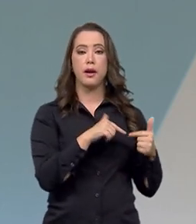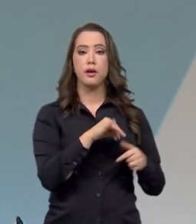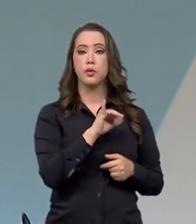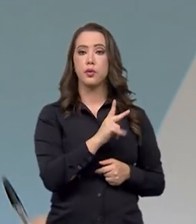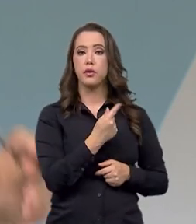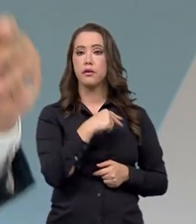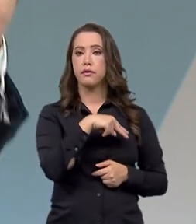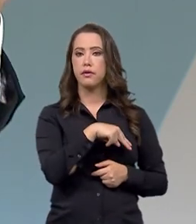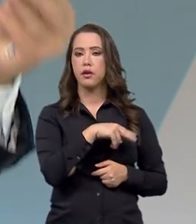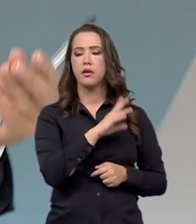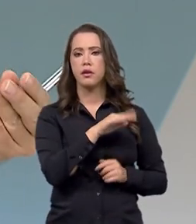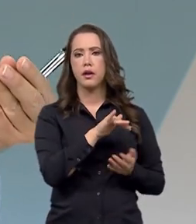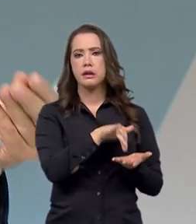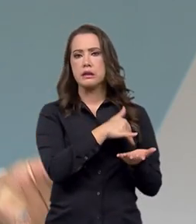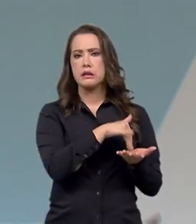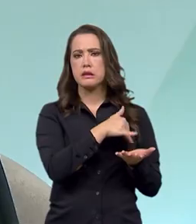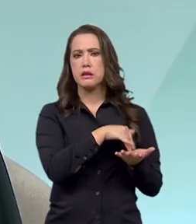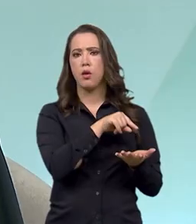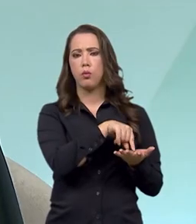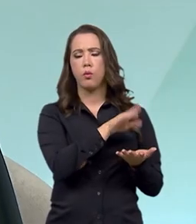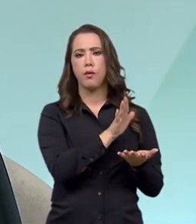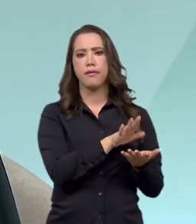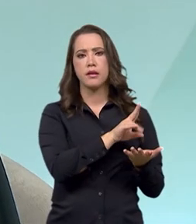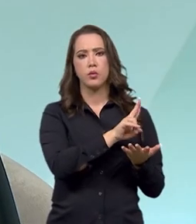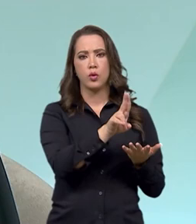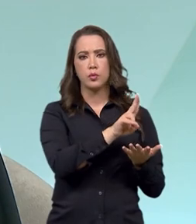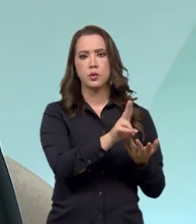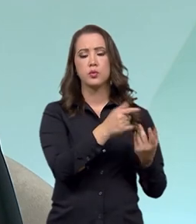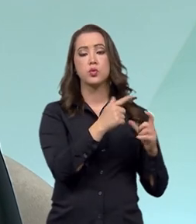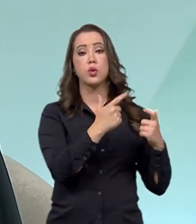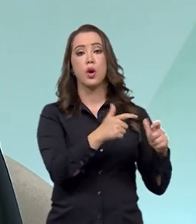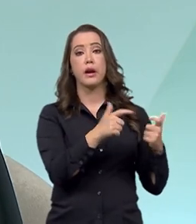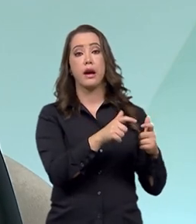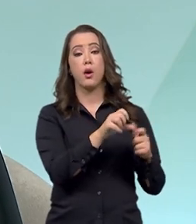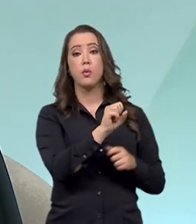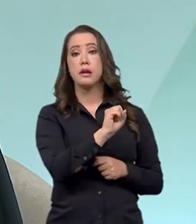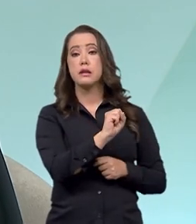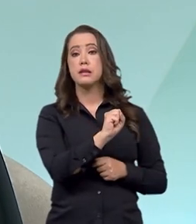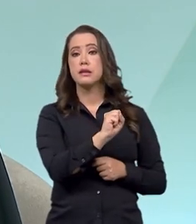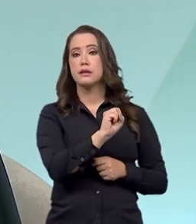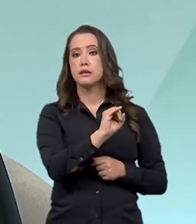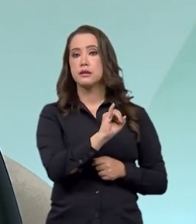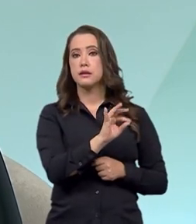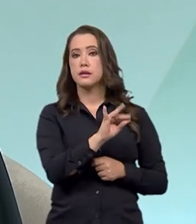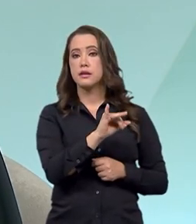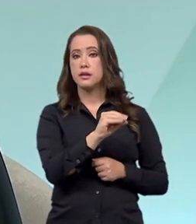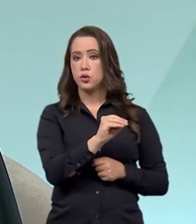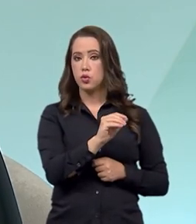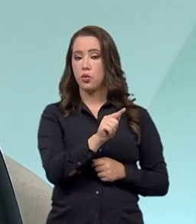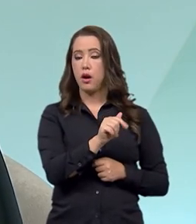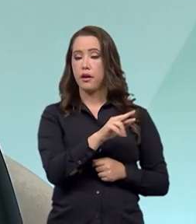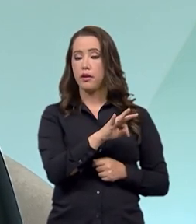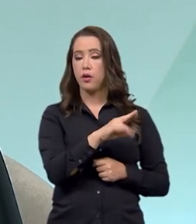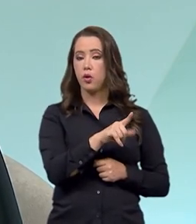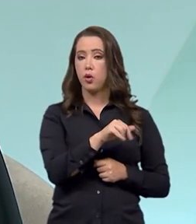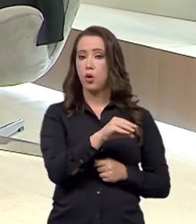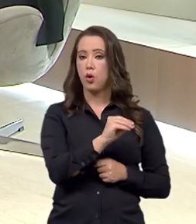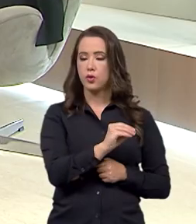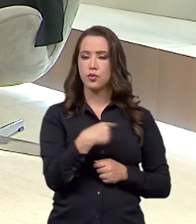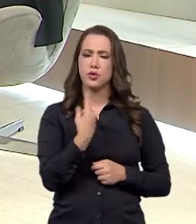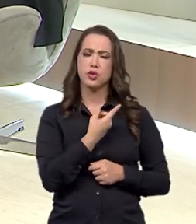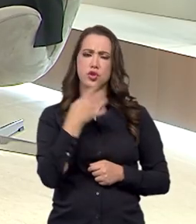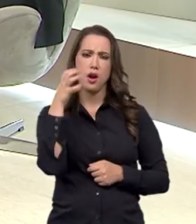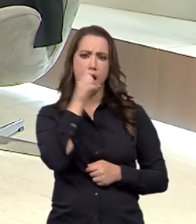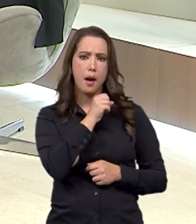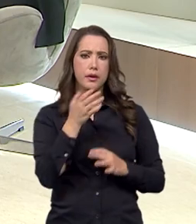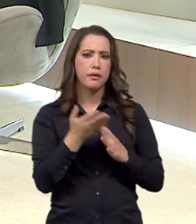IFAM, que é esse cadastramento de sítios arqueológicos no Brasil. Mas eu quero que você responda a isso no segundo bloco, a gente vai para um rápido intervalo e